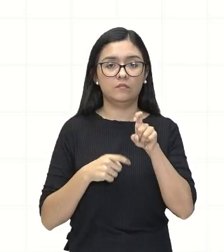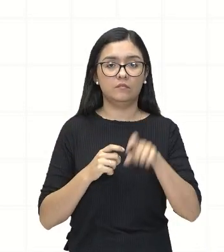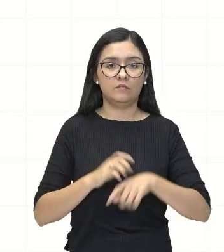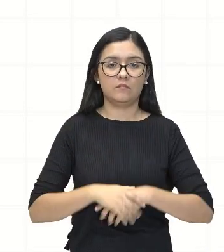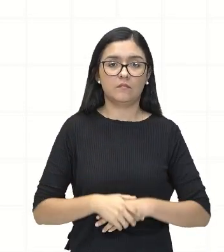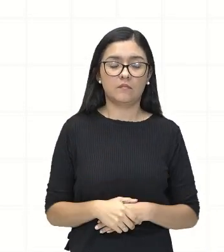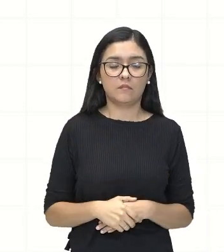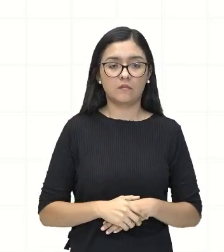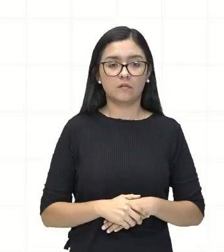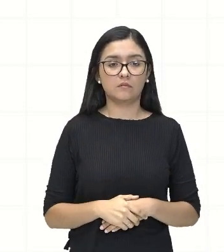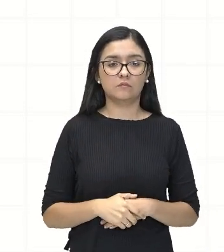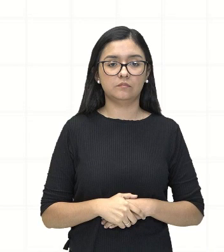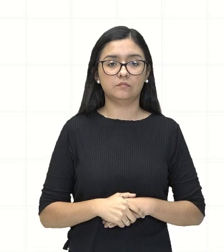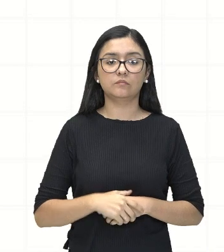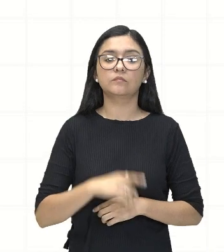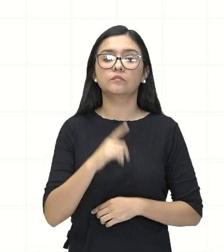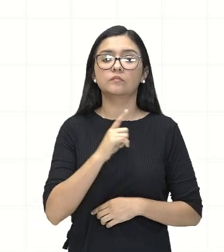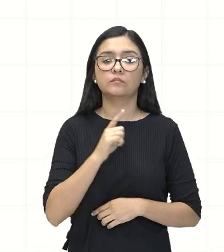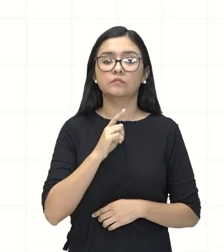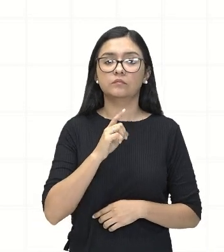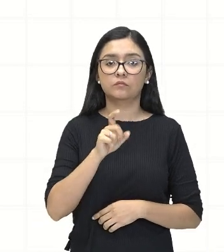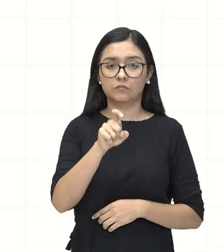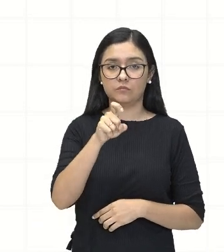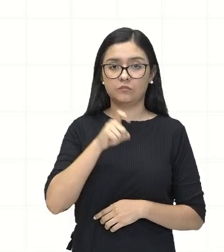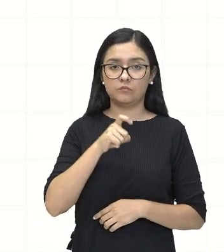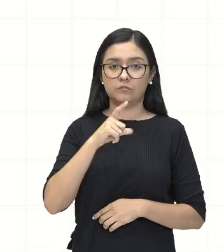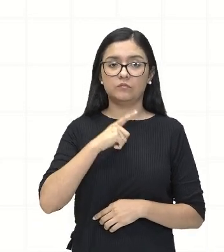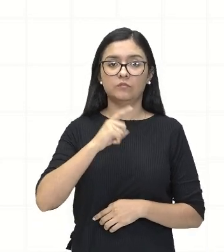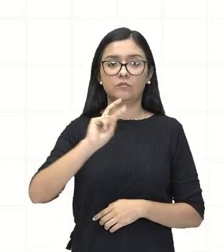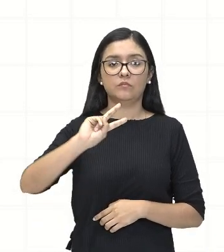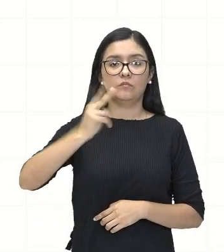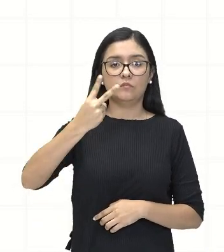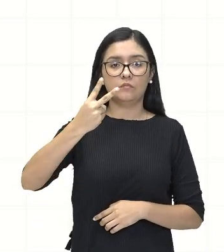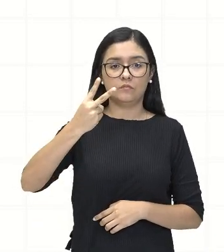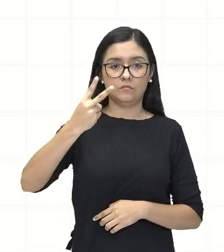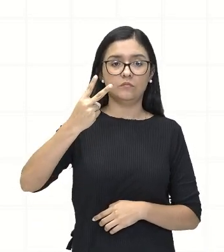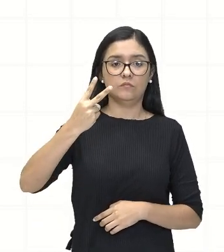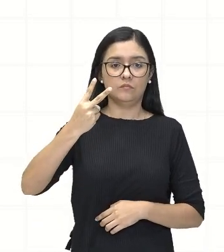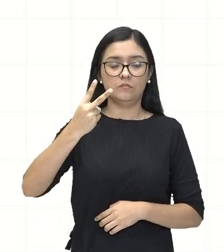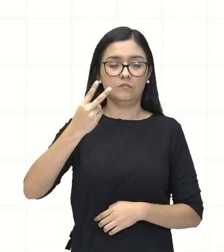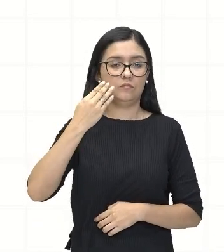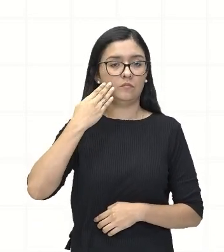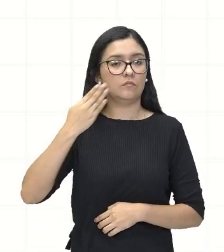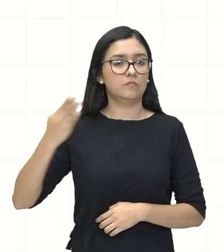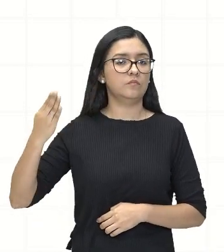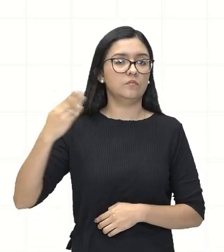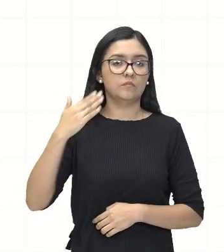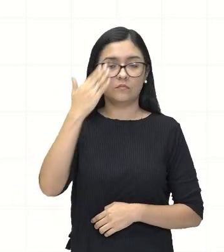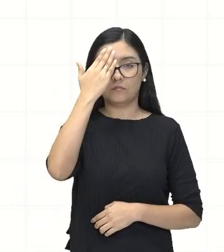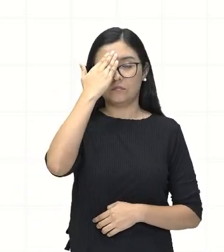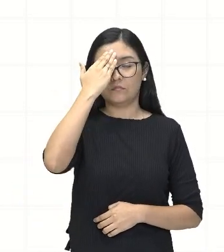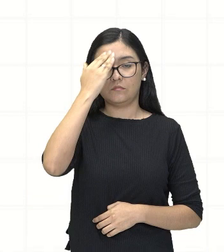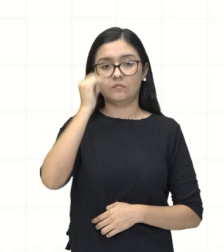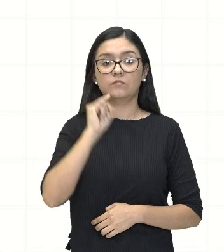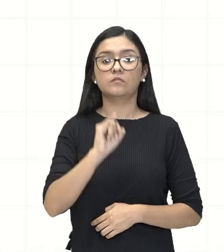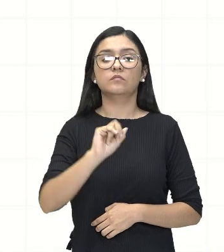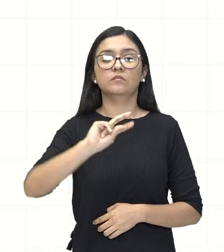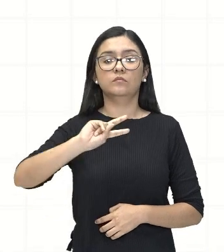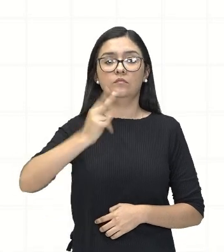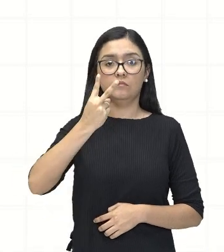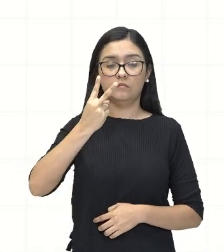E ele tem um expoente, que é o 2. Nós sabemos que quando o expoente é 2,